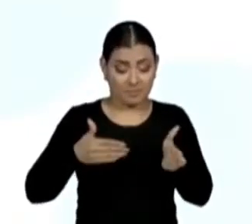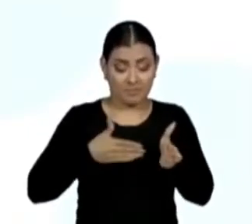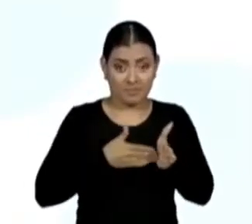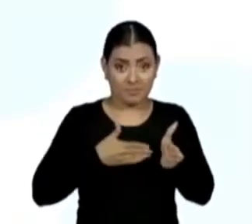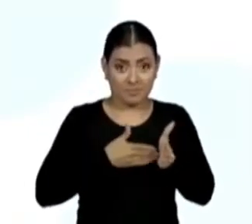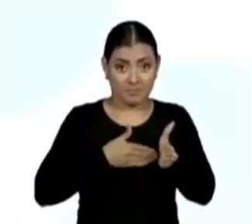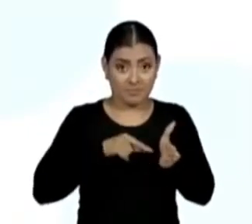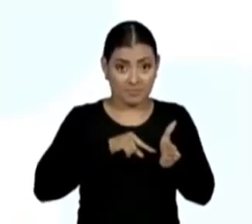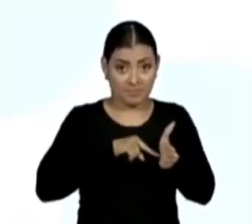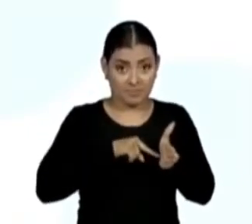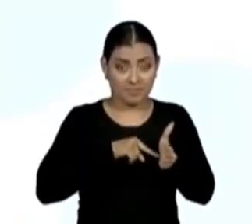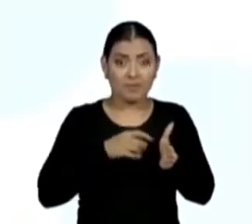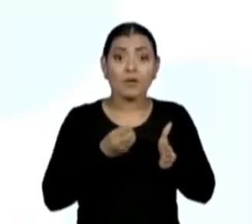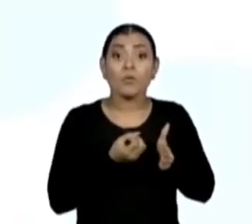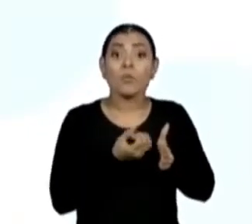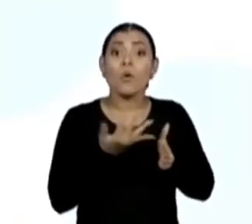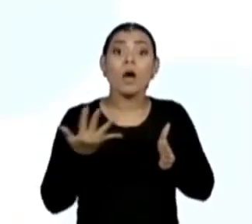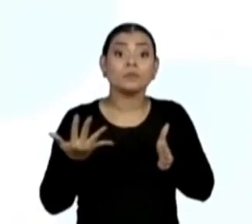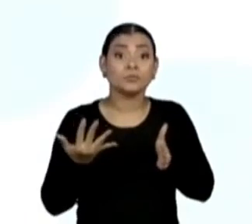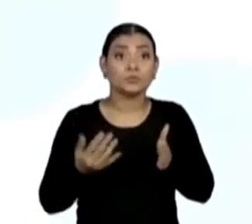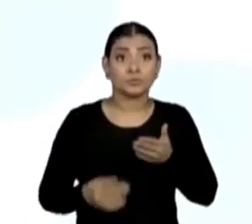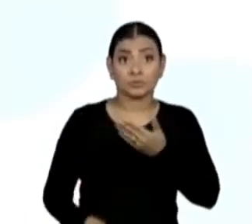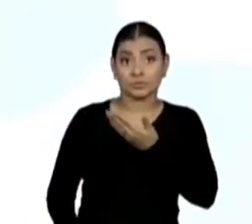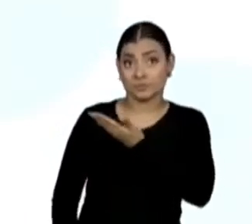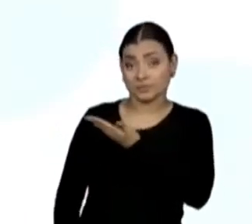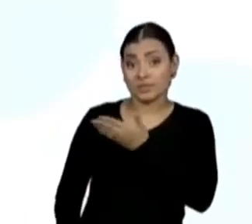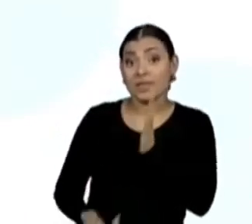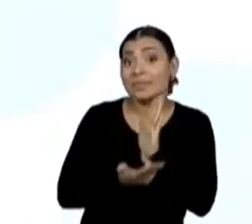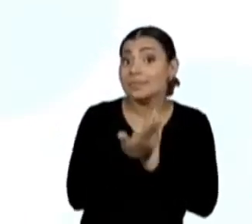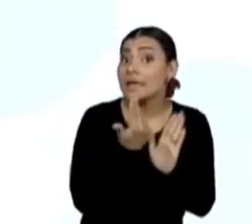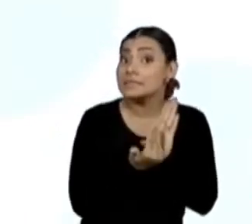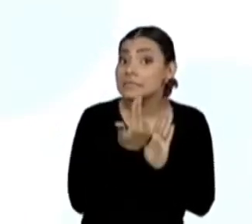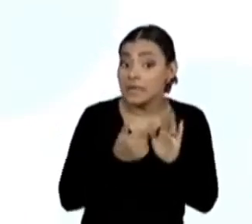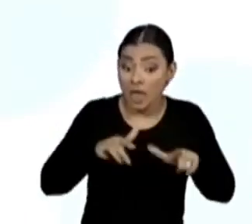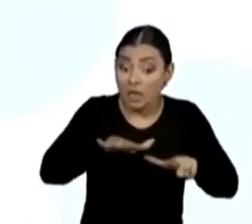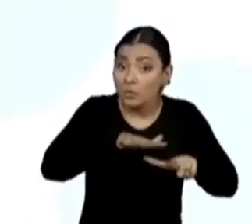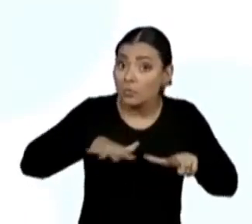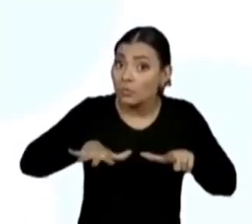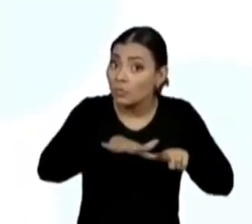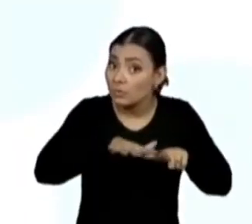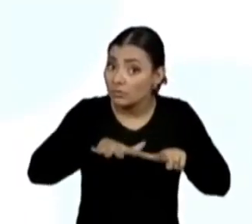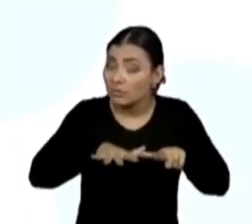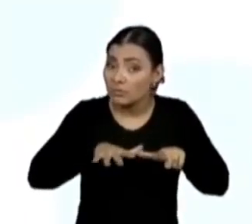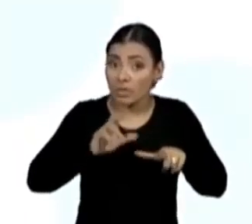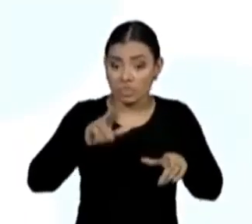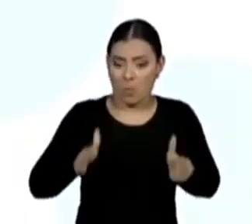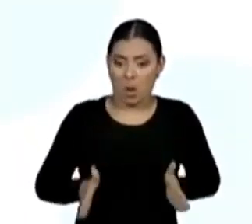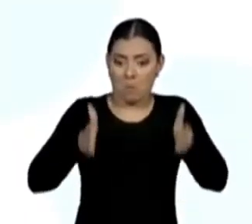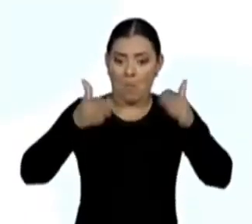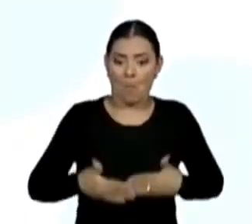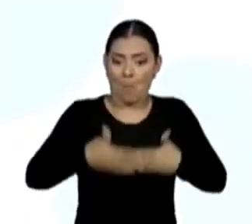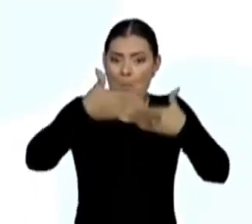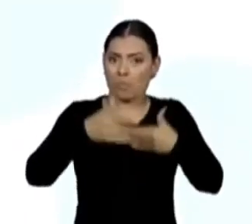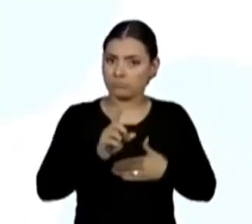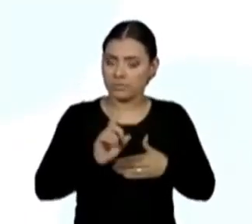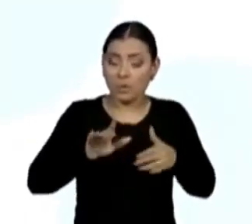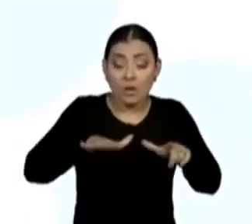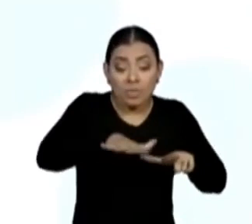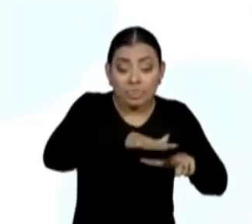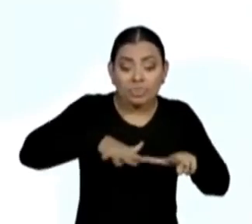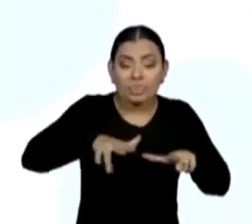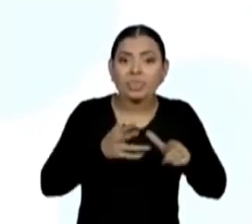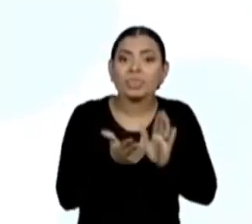geométrico, e não da figura espacial geométrica. Então, eu coloquei aí em vermelho o número de vértices do polígono, que são